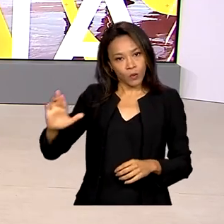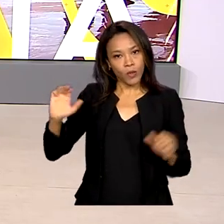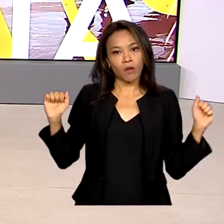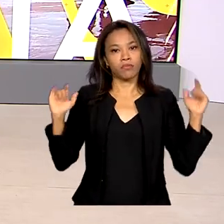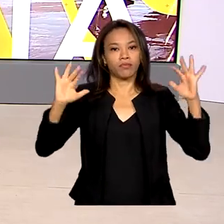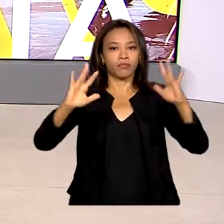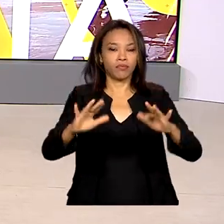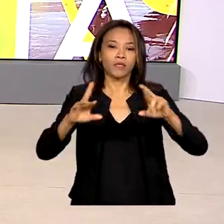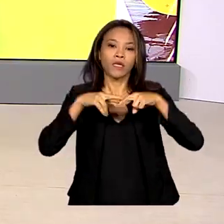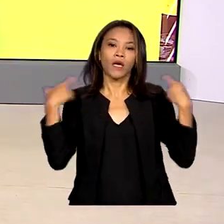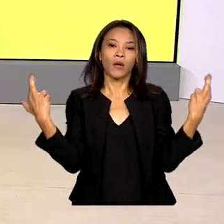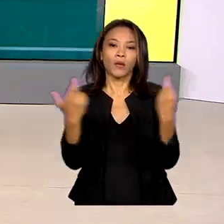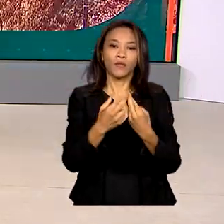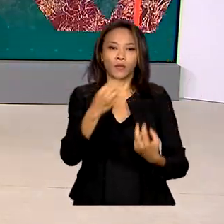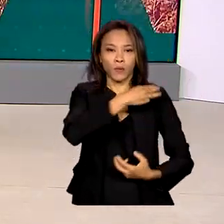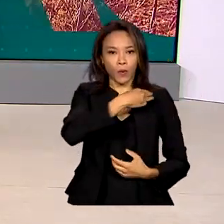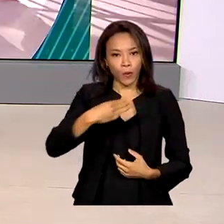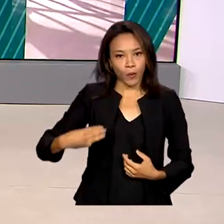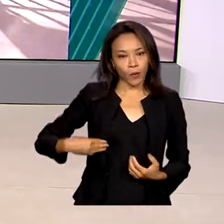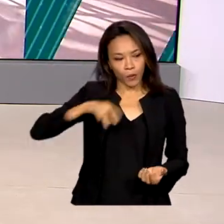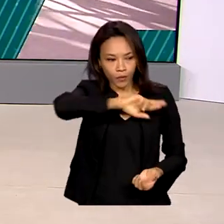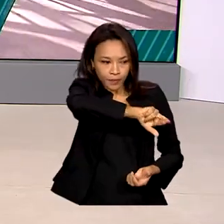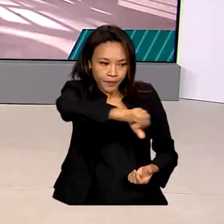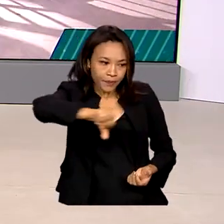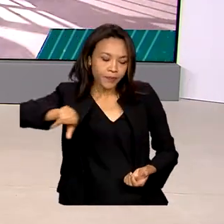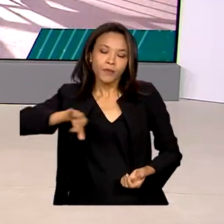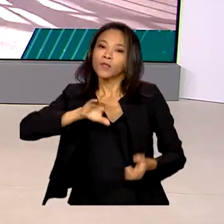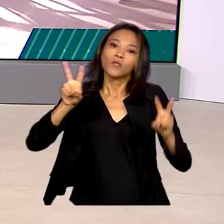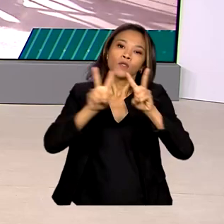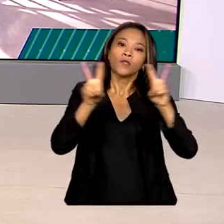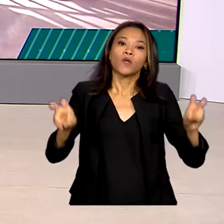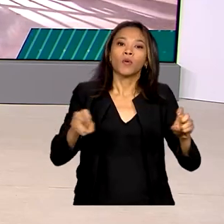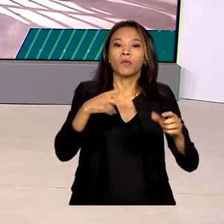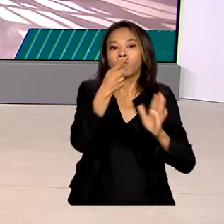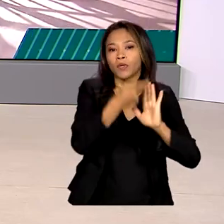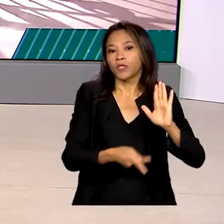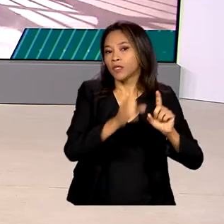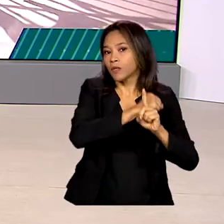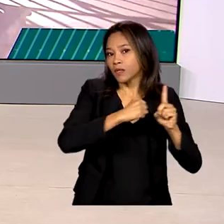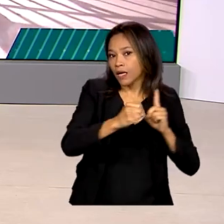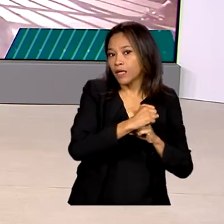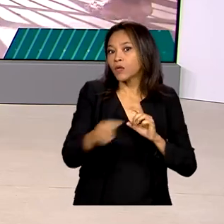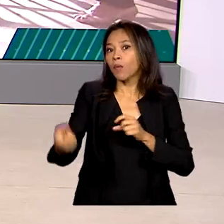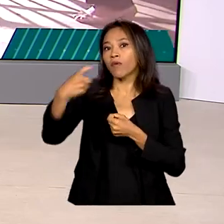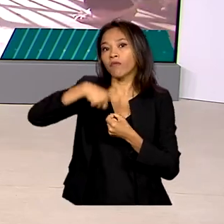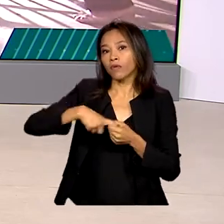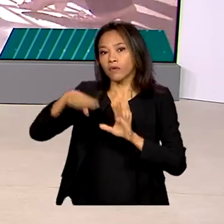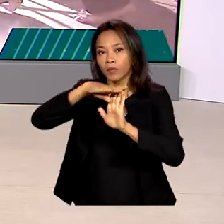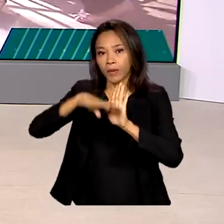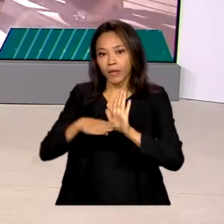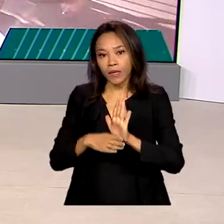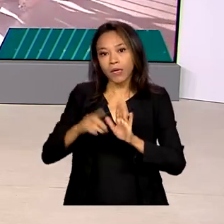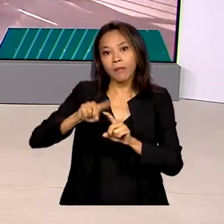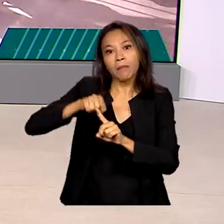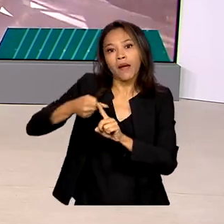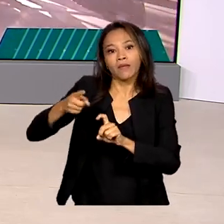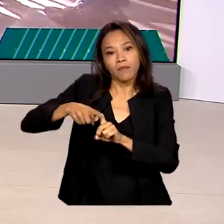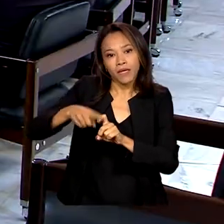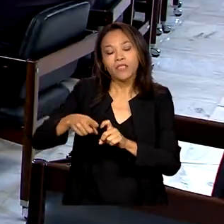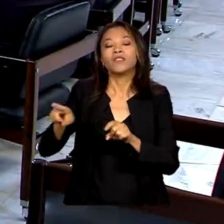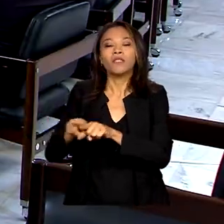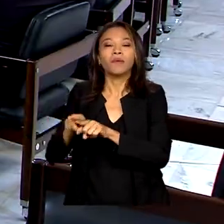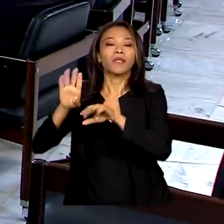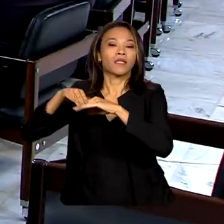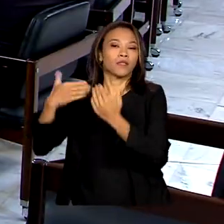para alinhar políticas públicas e anunciar projetos sociais, como a volta do Mais Médicos e a ampliação das escolas integrais.